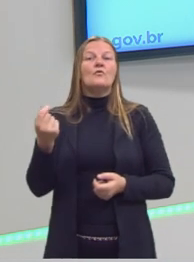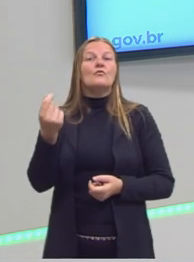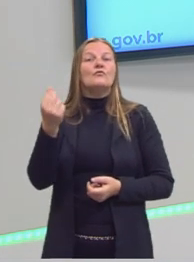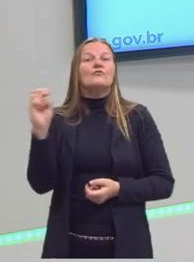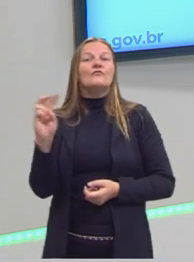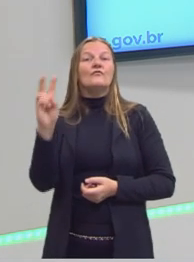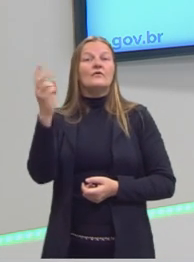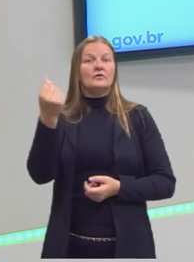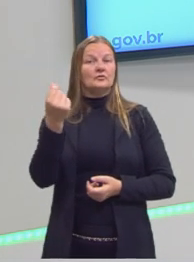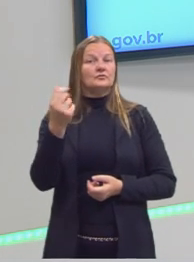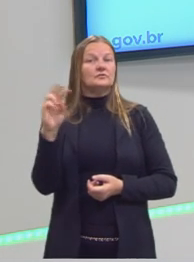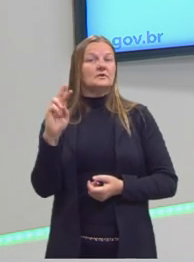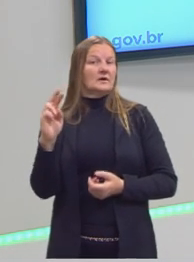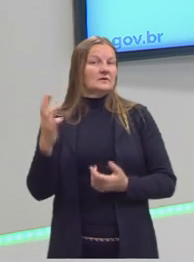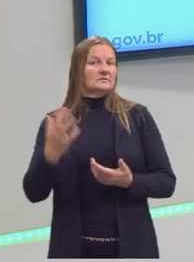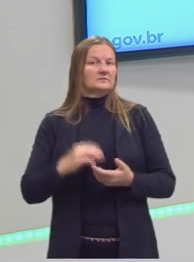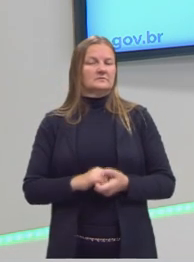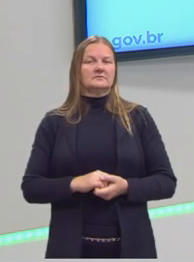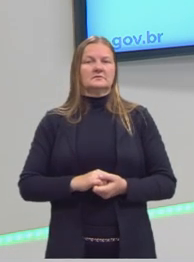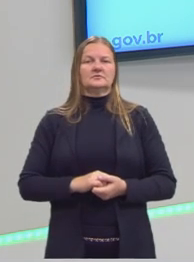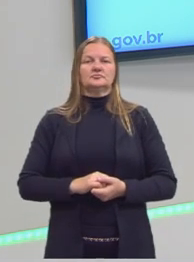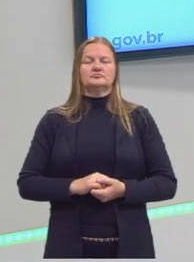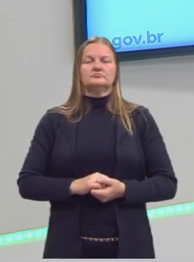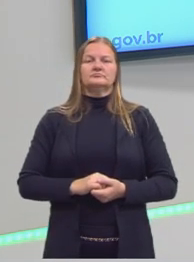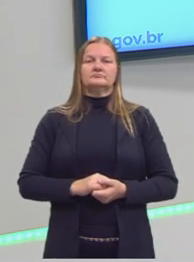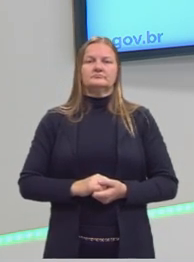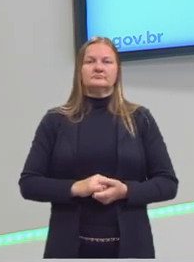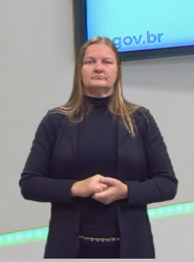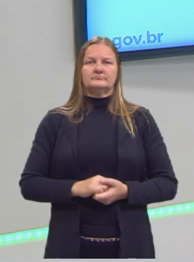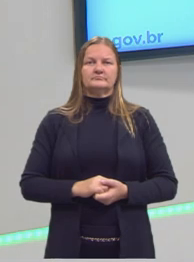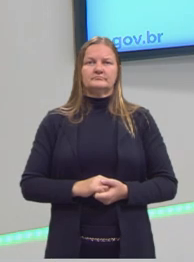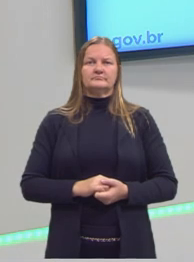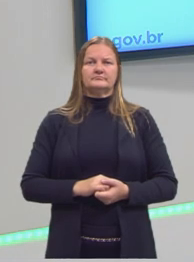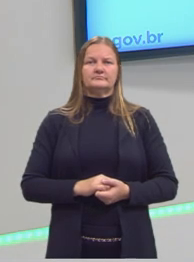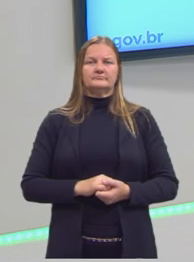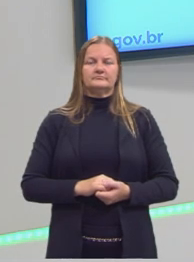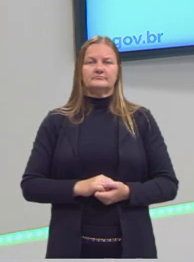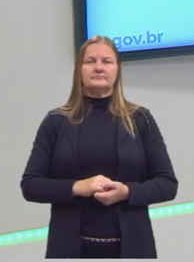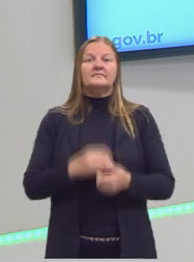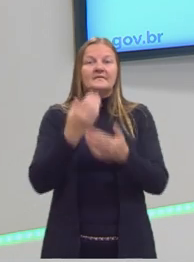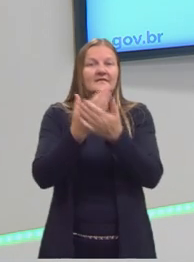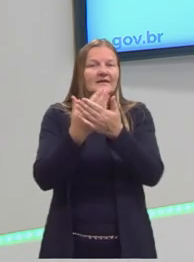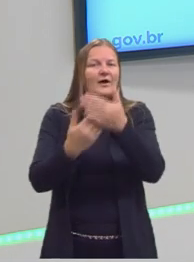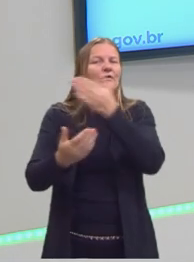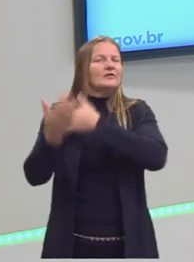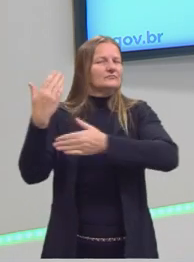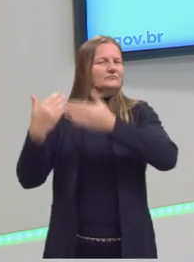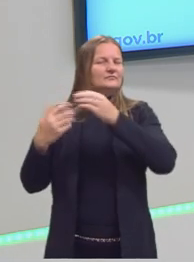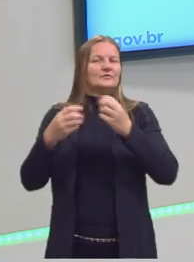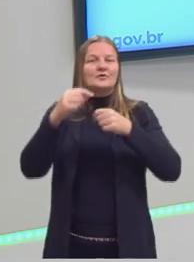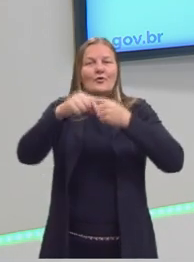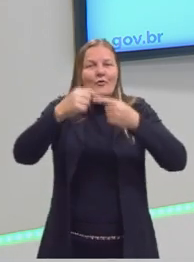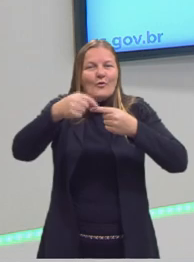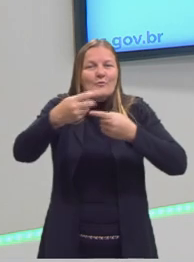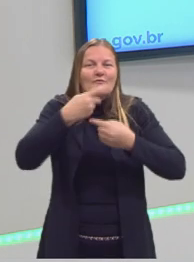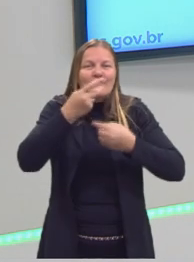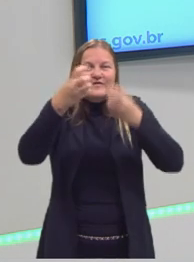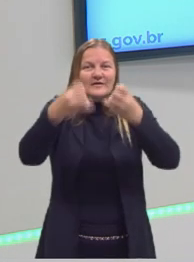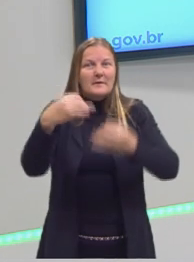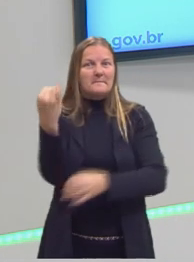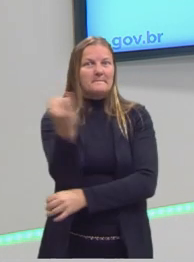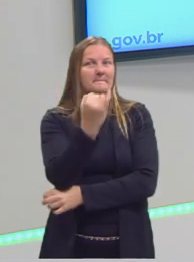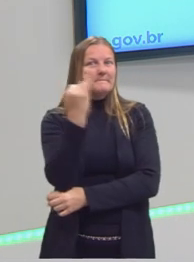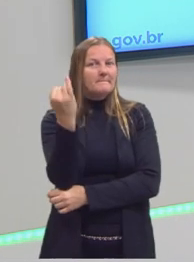então, todos das alternativas, eles são em reais, tá? Na aula anterior, eu comentei com vocês a importância da gente